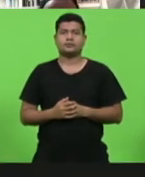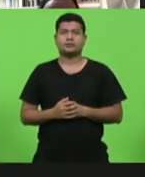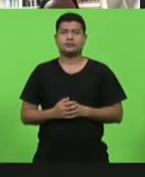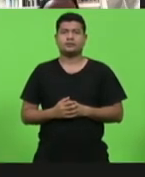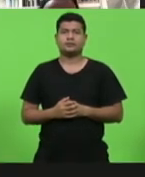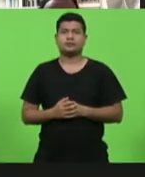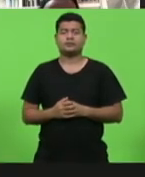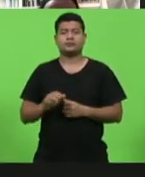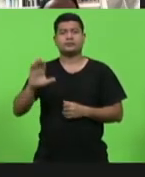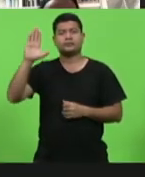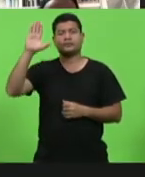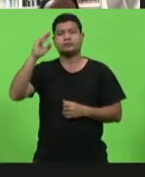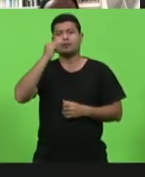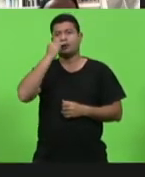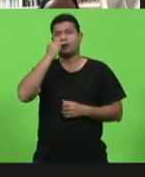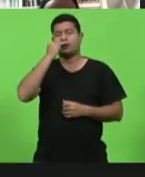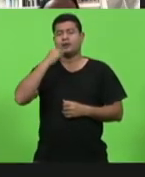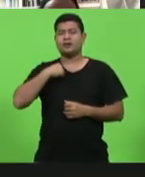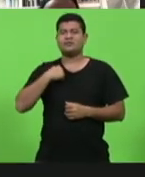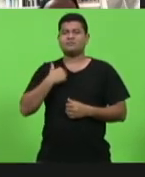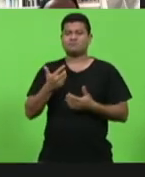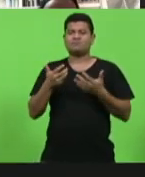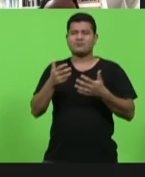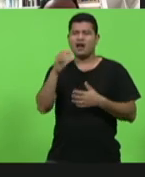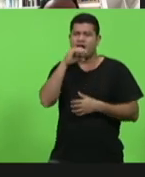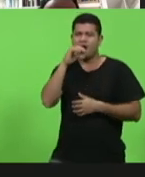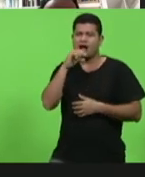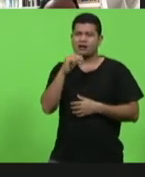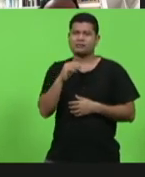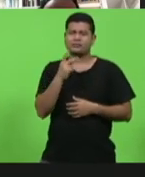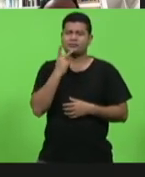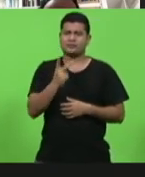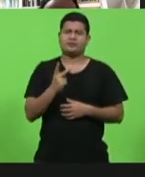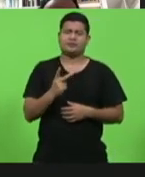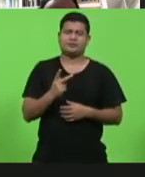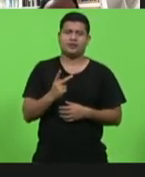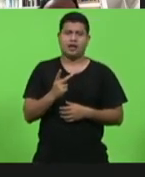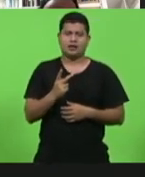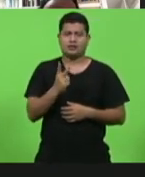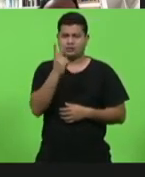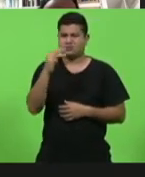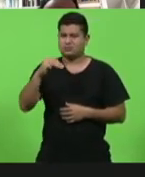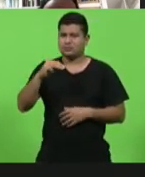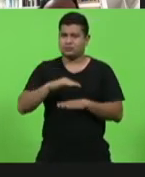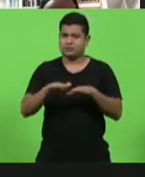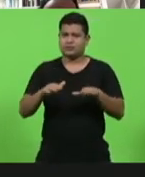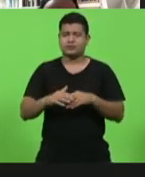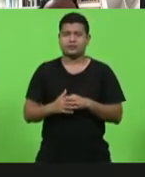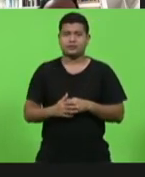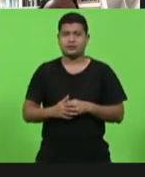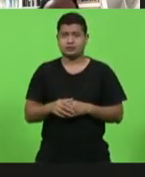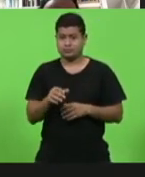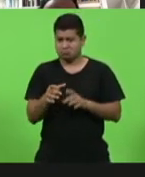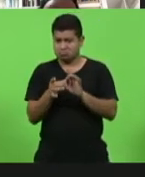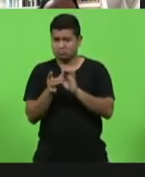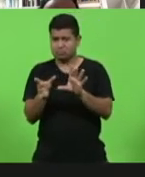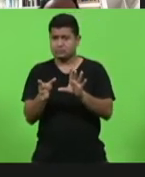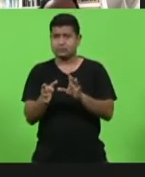precisa os dez minutos, mas dois minutinhos pela ordem. Sim. Vossa excelência me permitiu